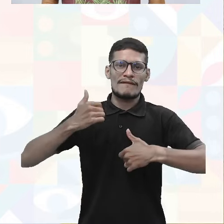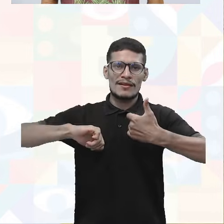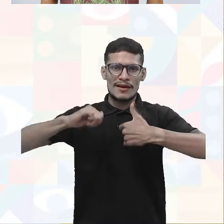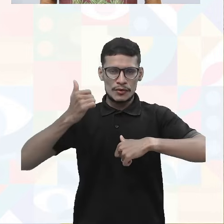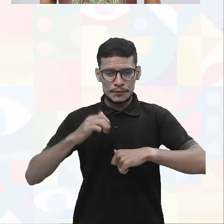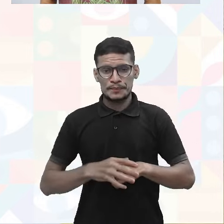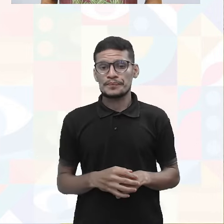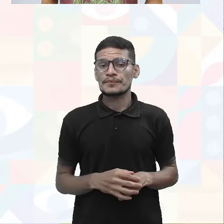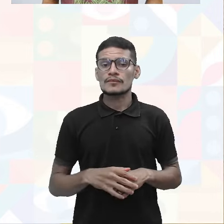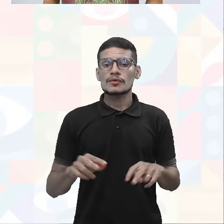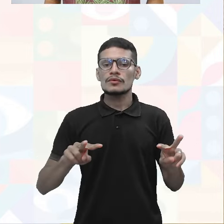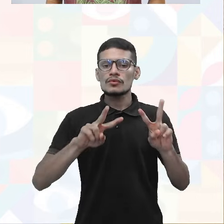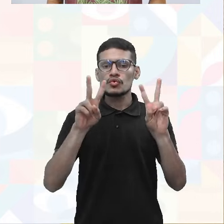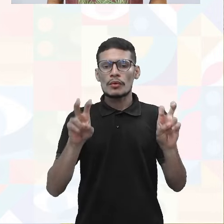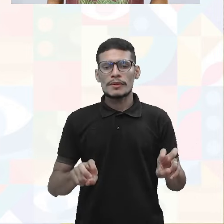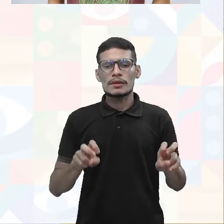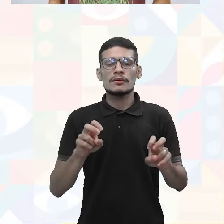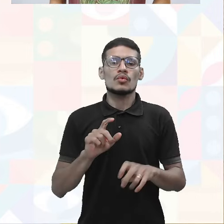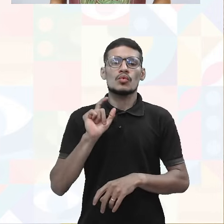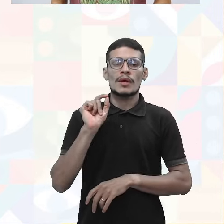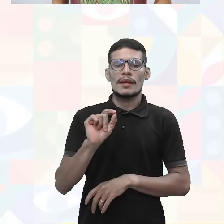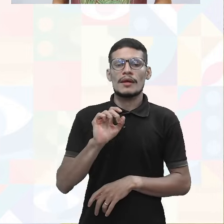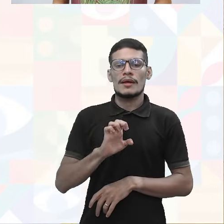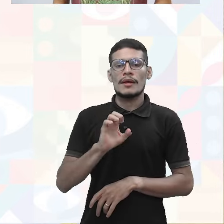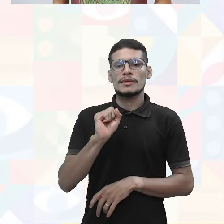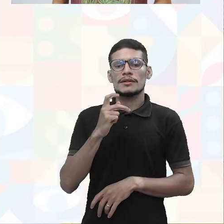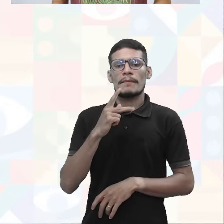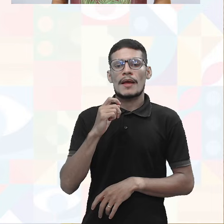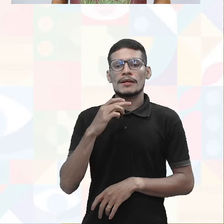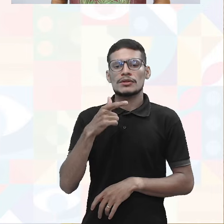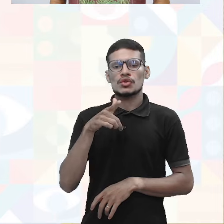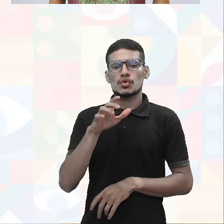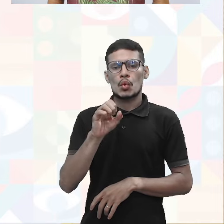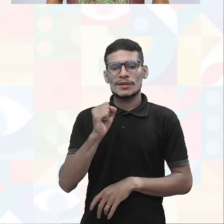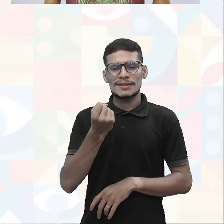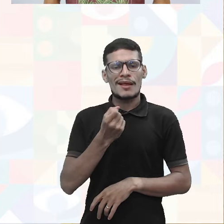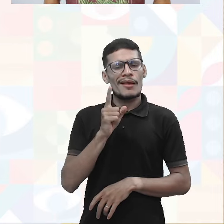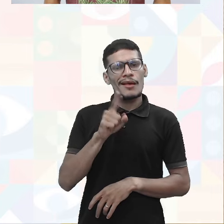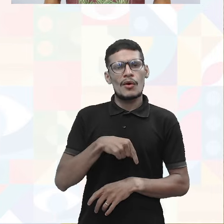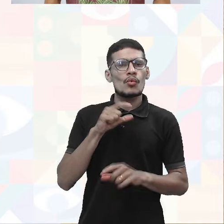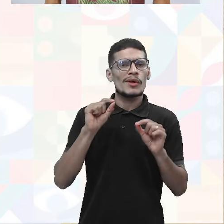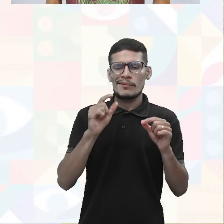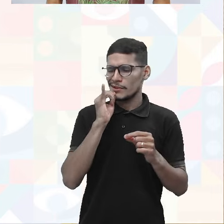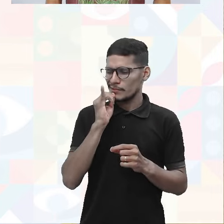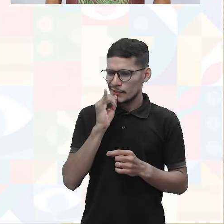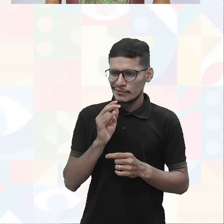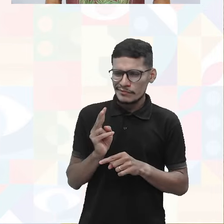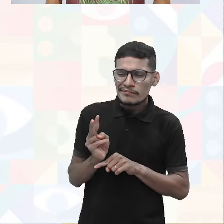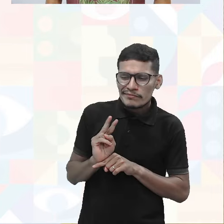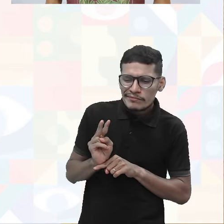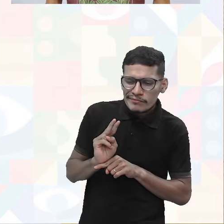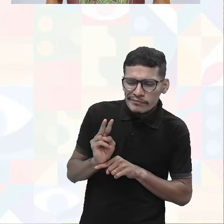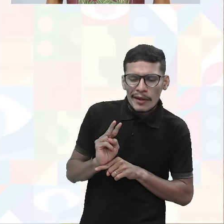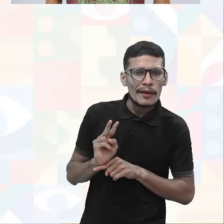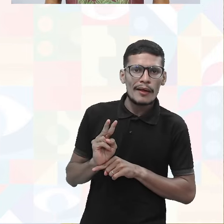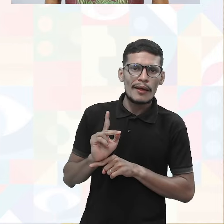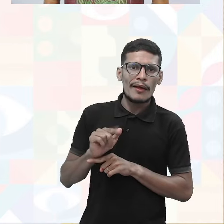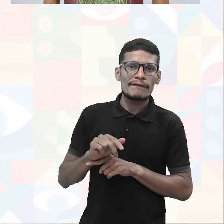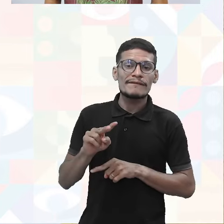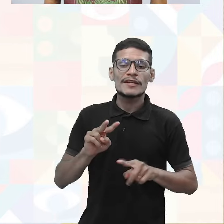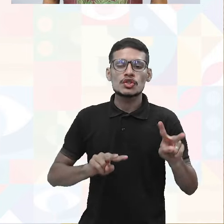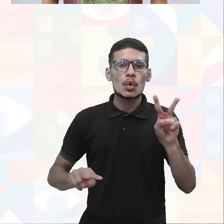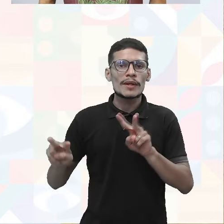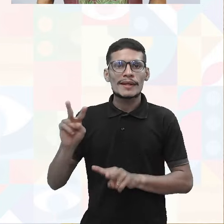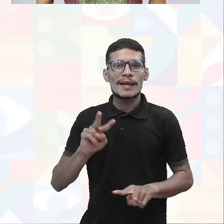Sobre a questão, agora, das inspeções, essas inspeções, vamos dizer, são vistorias feitas dentro da empresa, e que muitas das vezes a gente vai ver, ok,